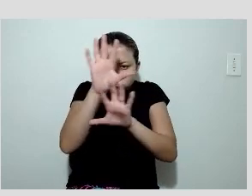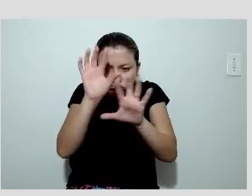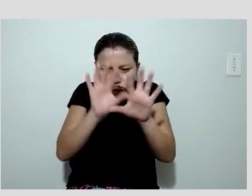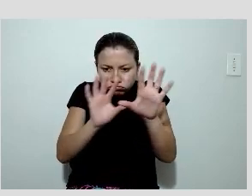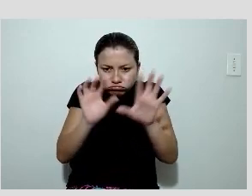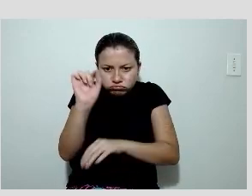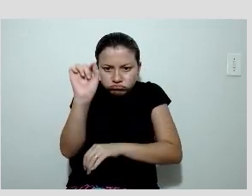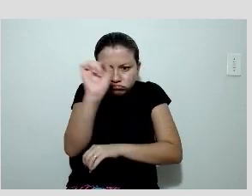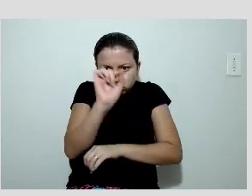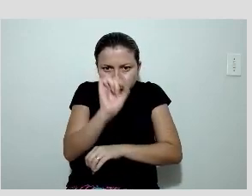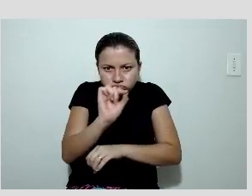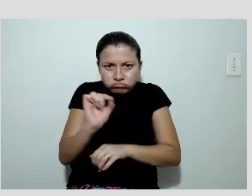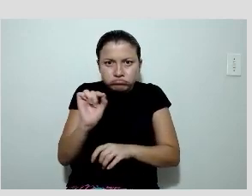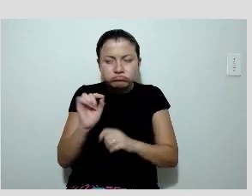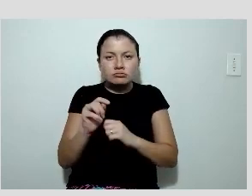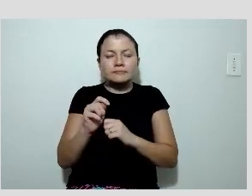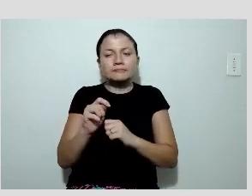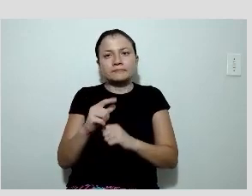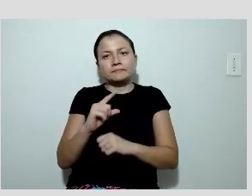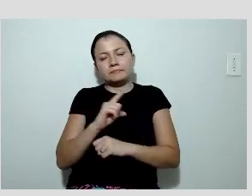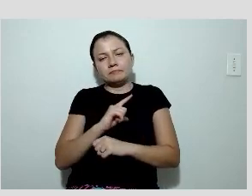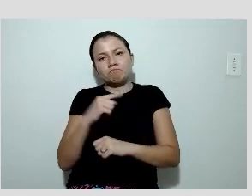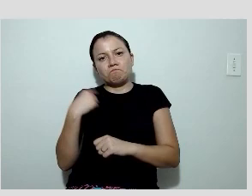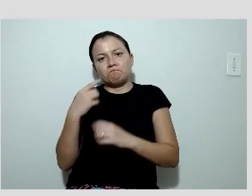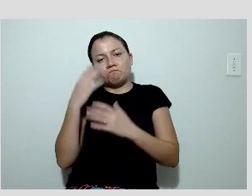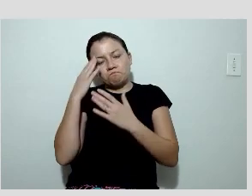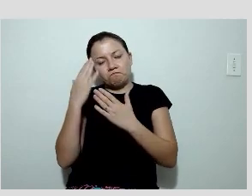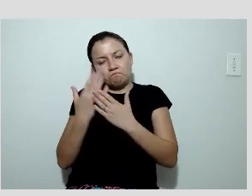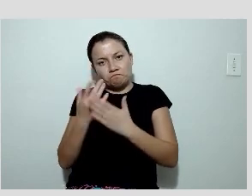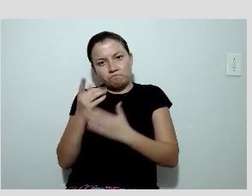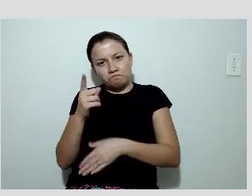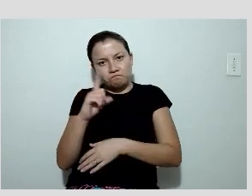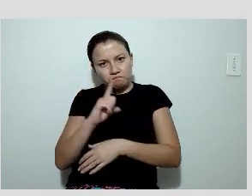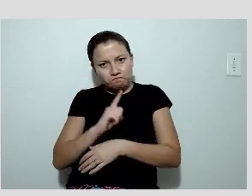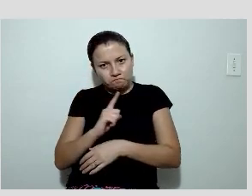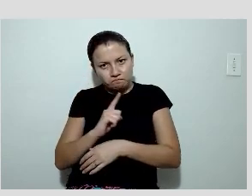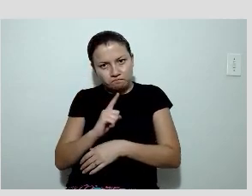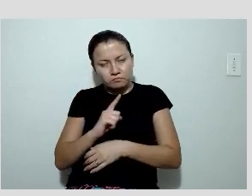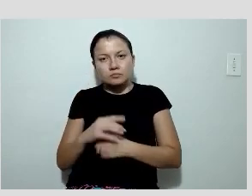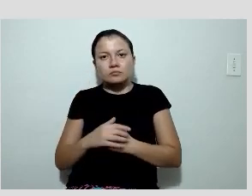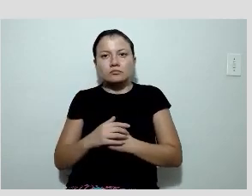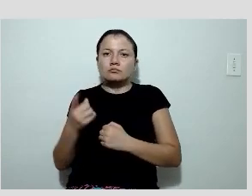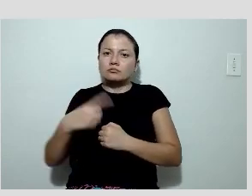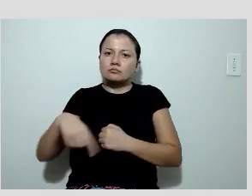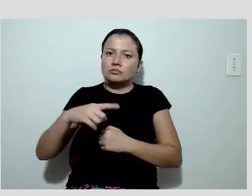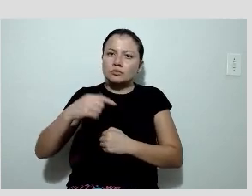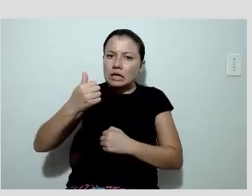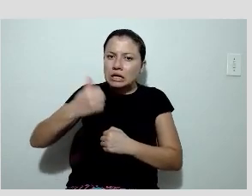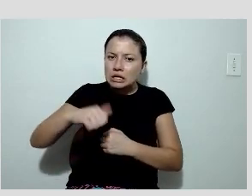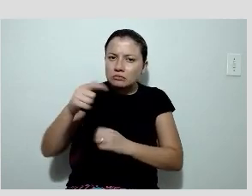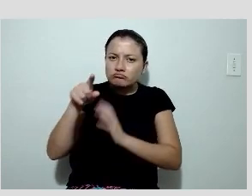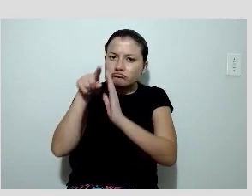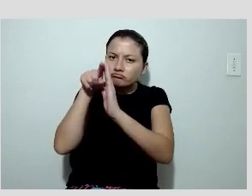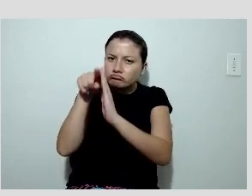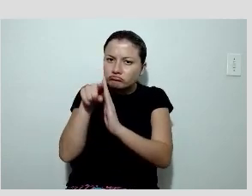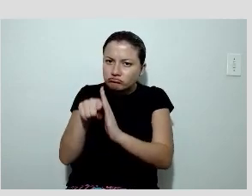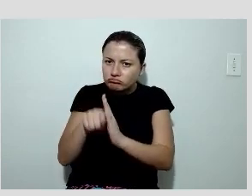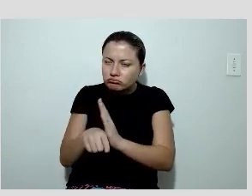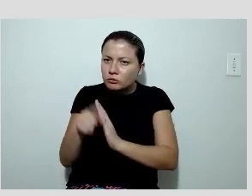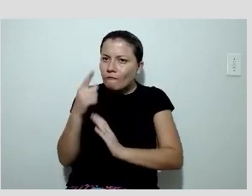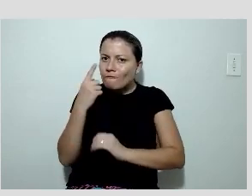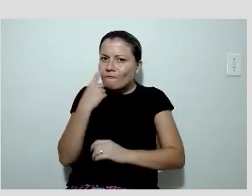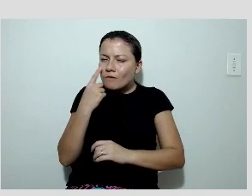confiança. Também foi feito um outro trabalho que a gente mandou para o Congresso agora, em que a gente analisou o impacto desse